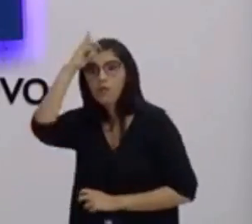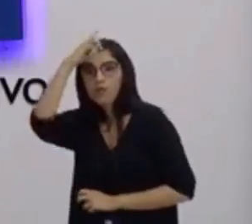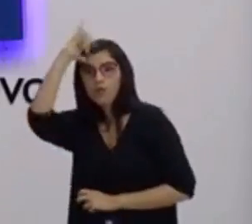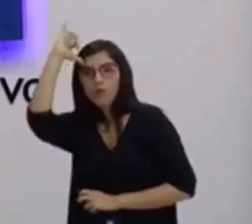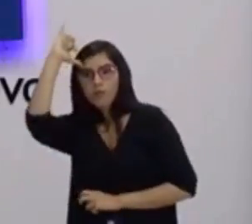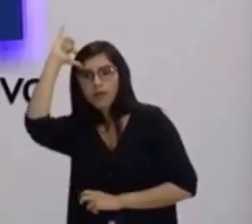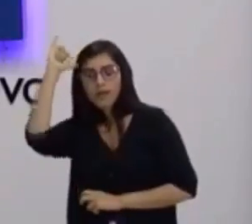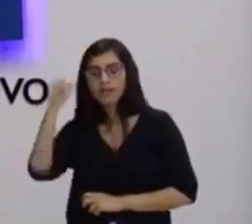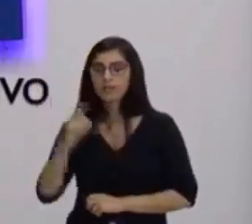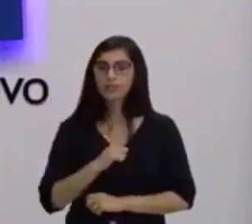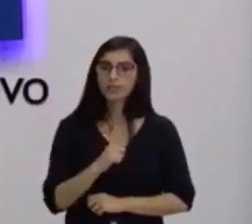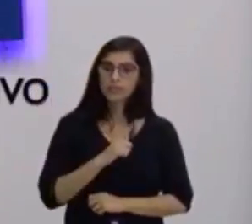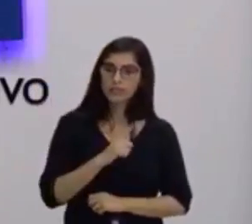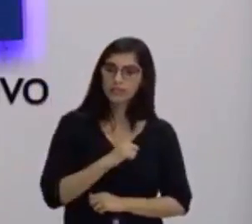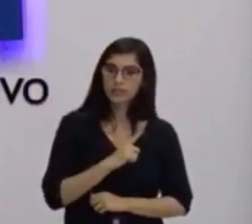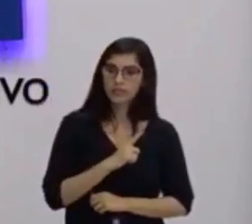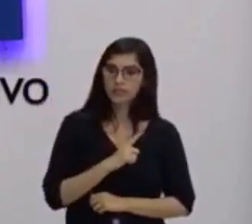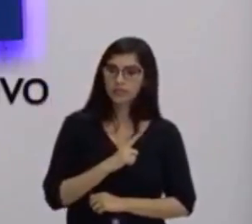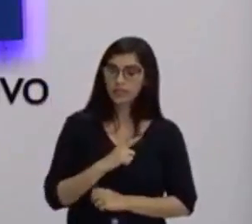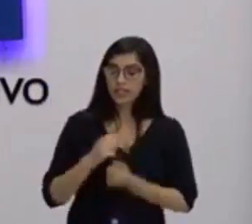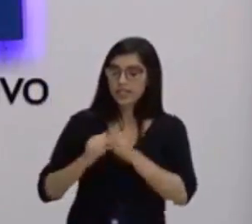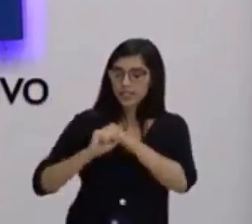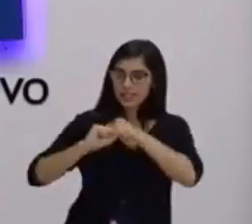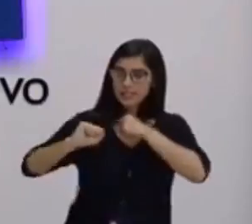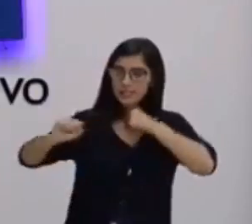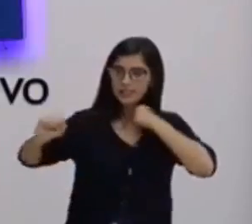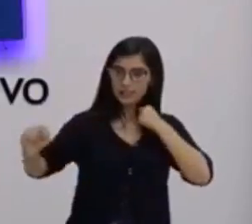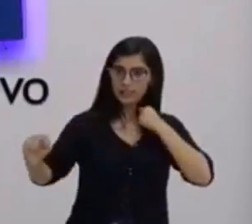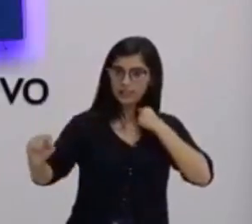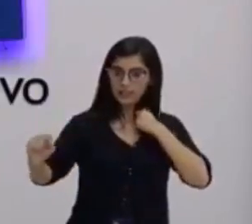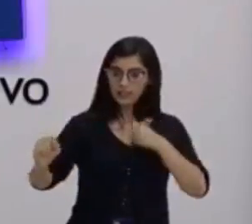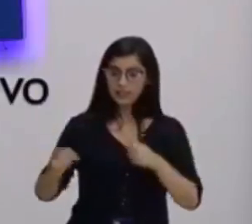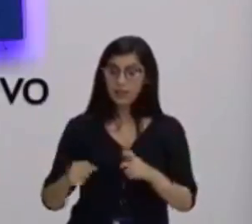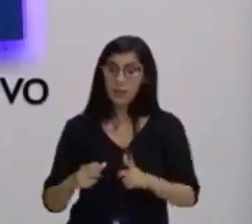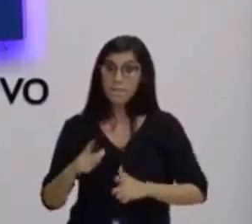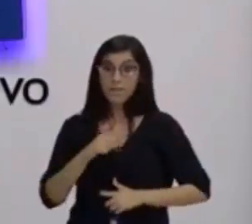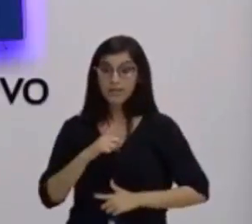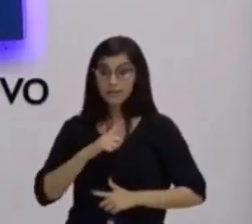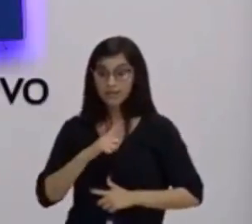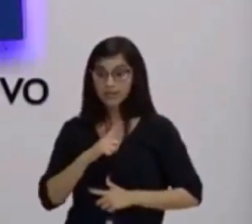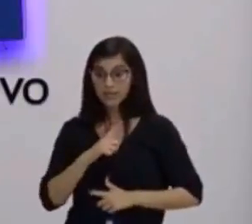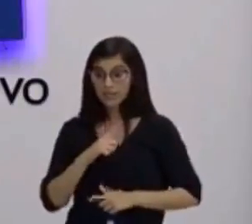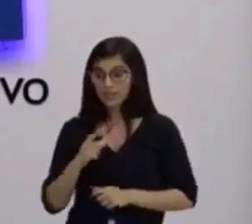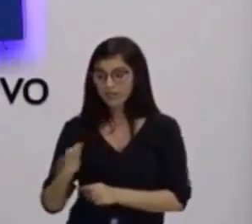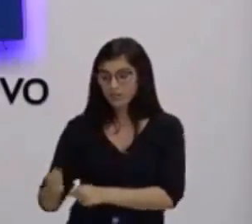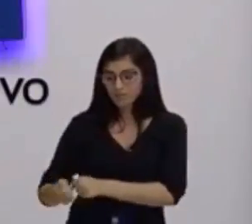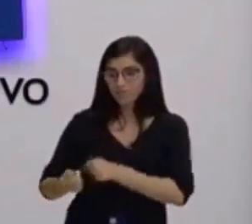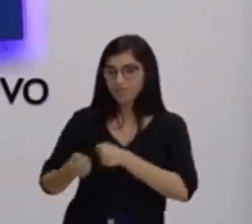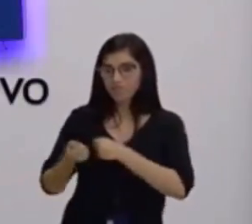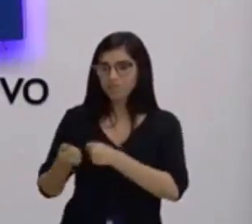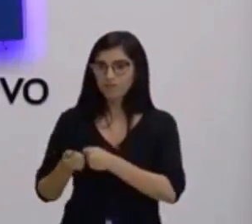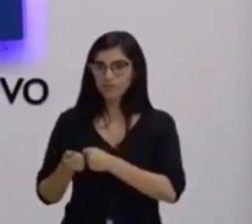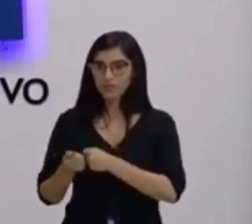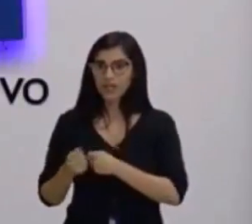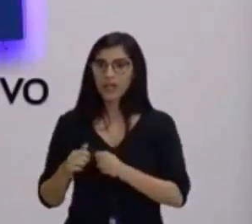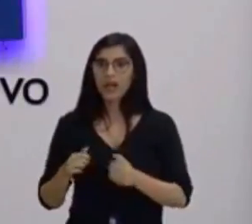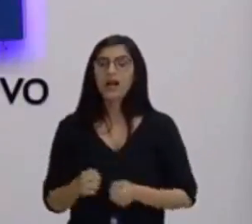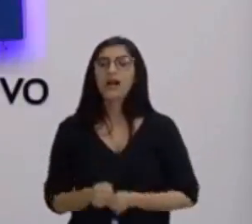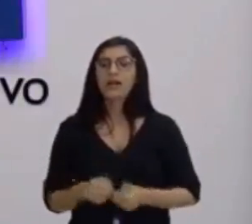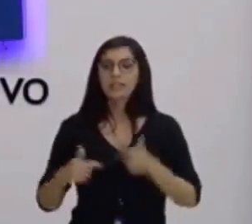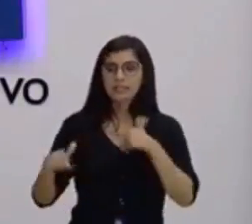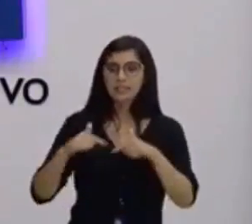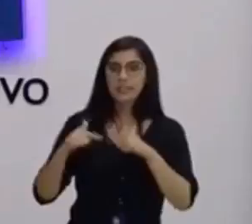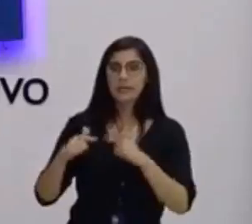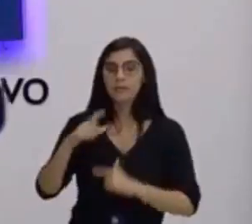vezes tem que ter bastante resistência de suportar a atividade ao longo do dia. Mas olha